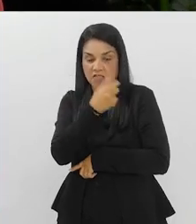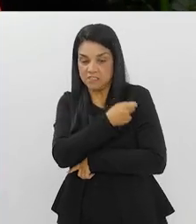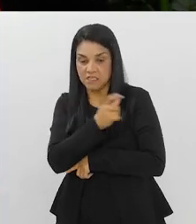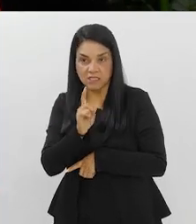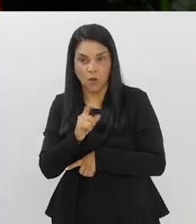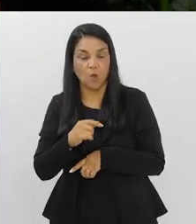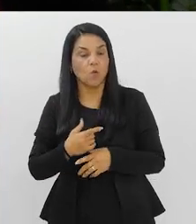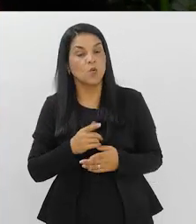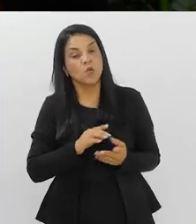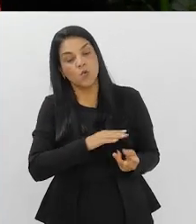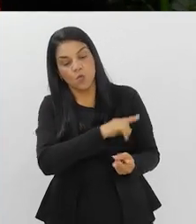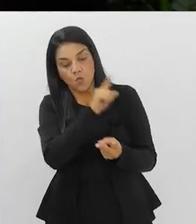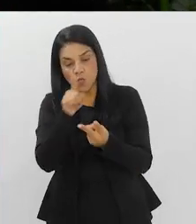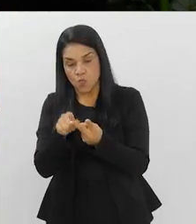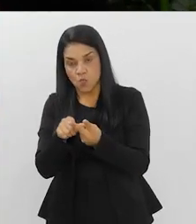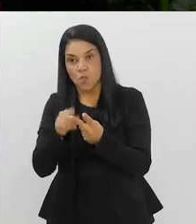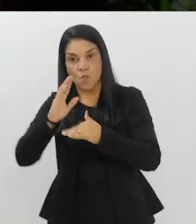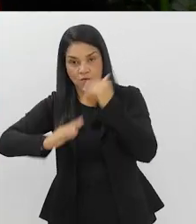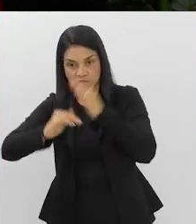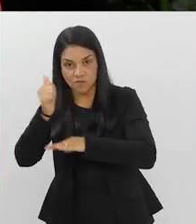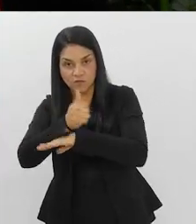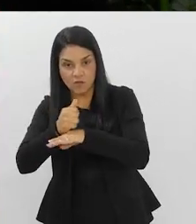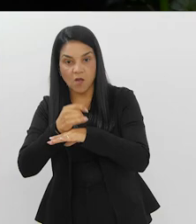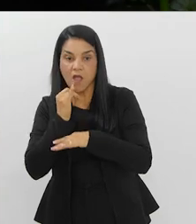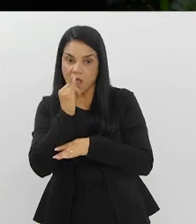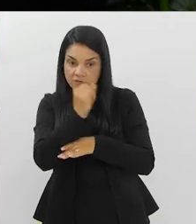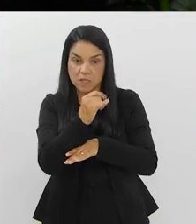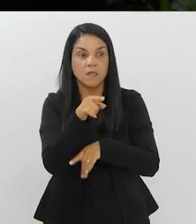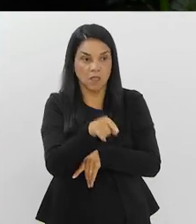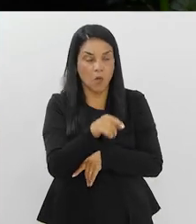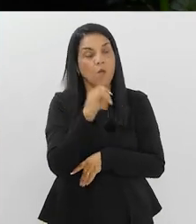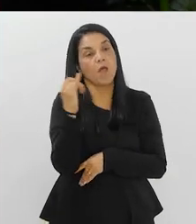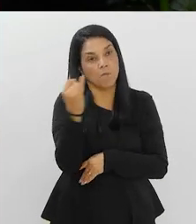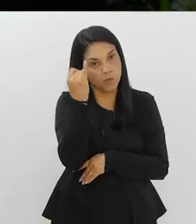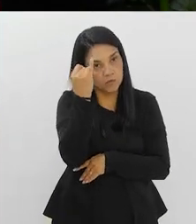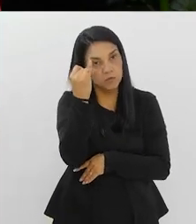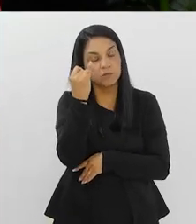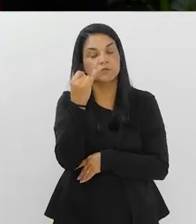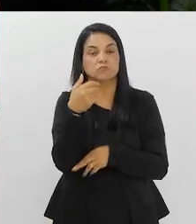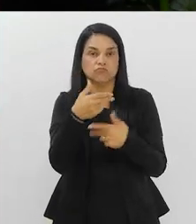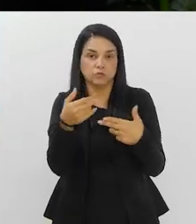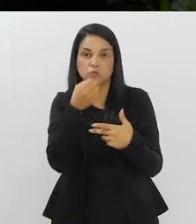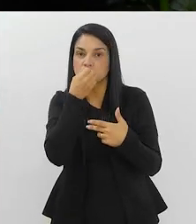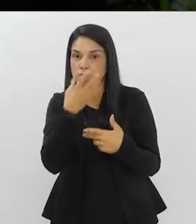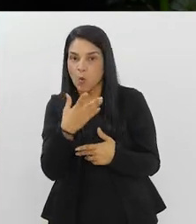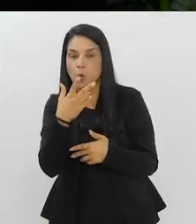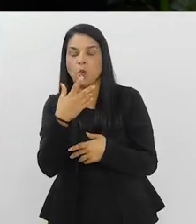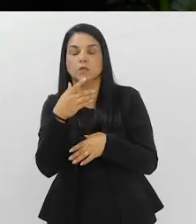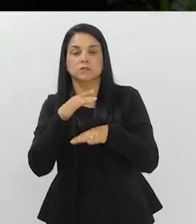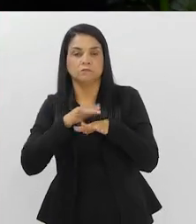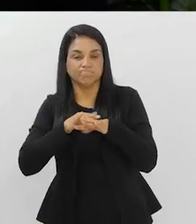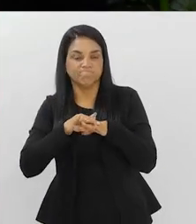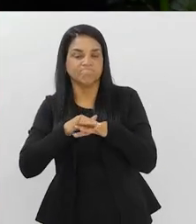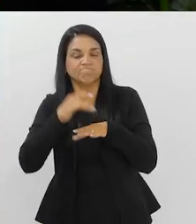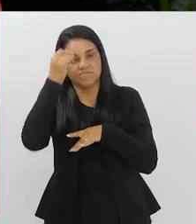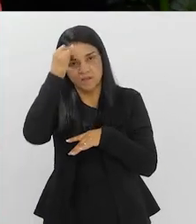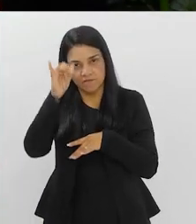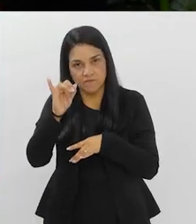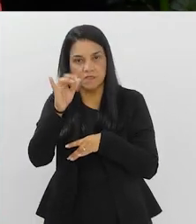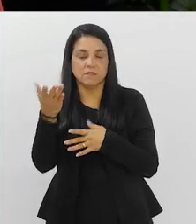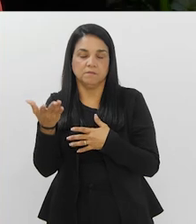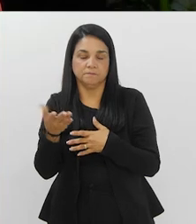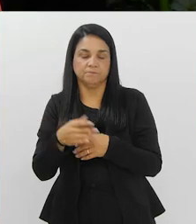levava ainda. E o outro profissional que vai falar, não, é importante porque os benefícios eles são muito